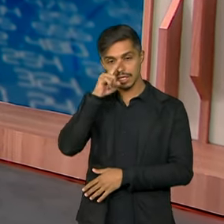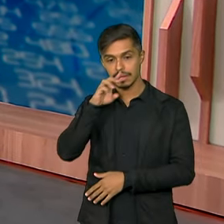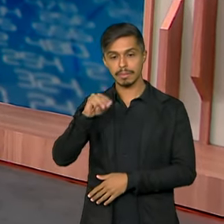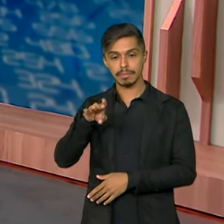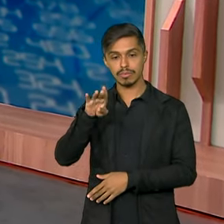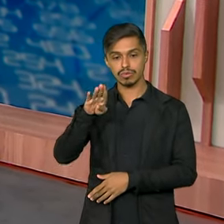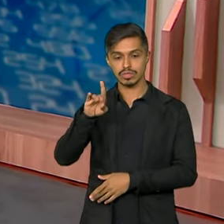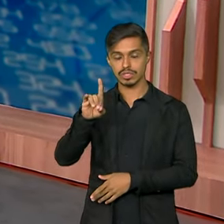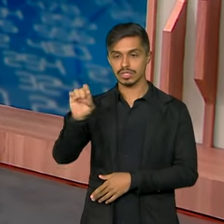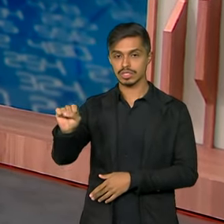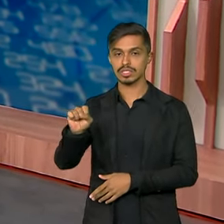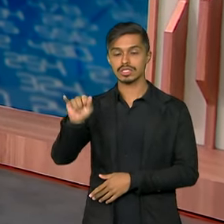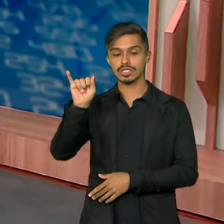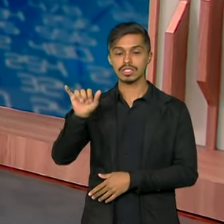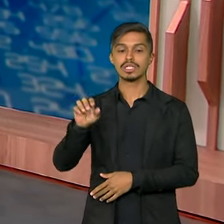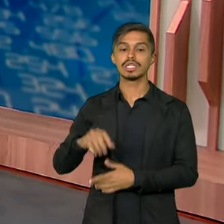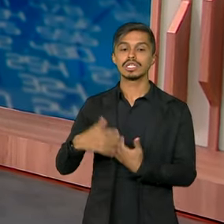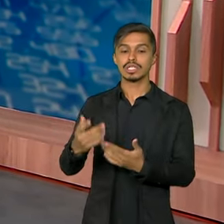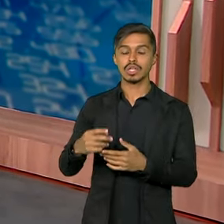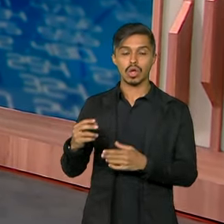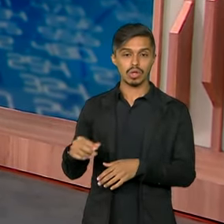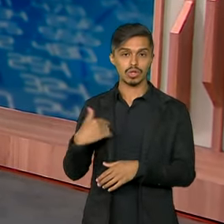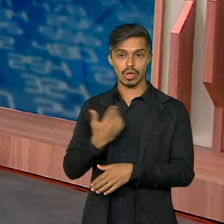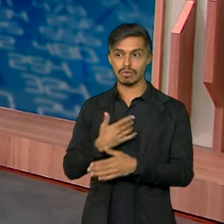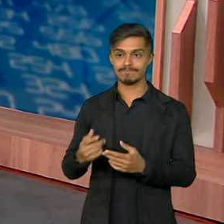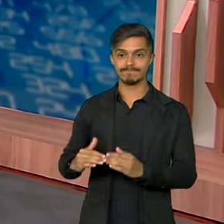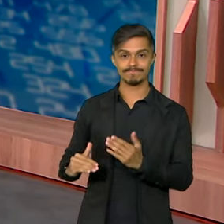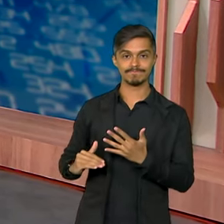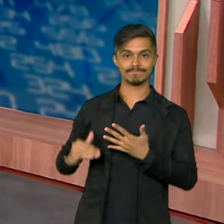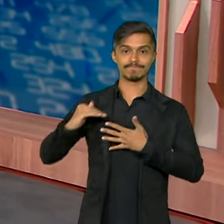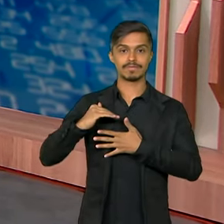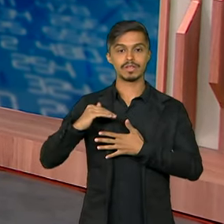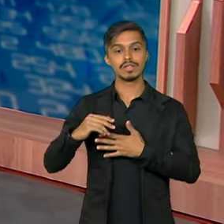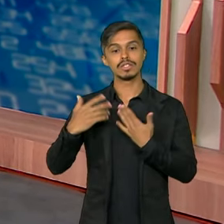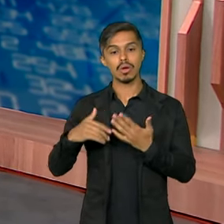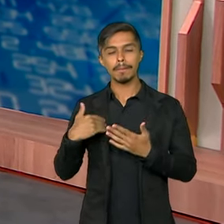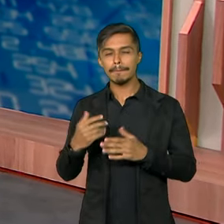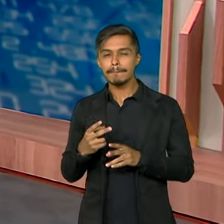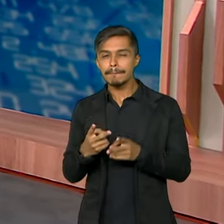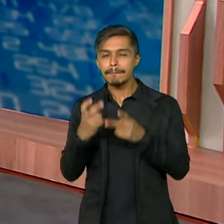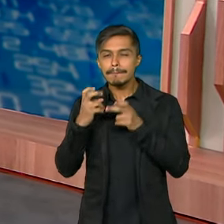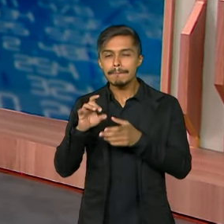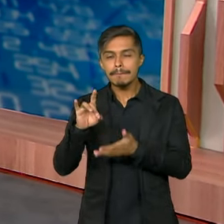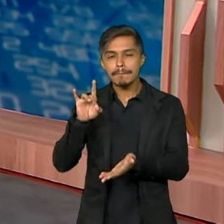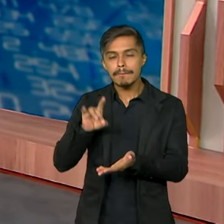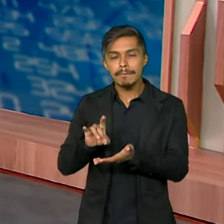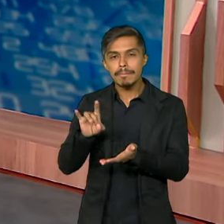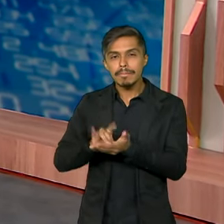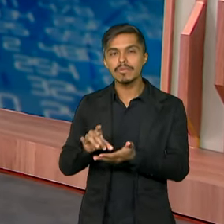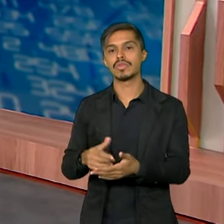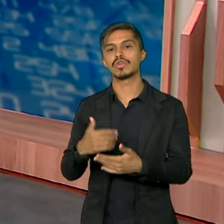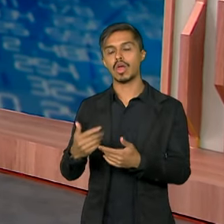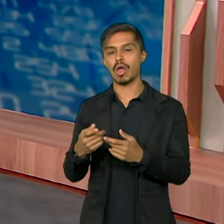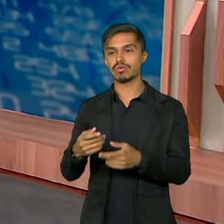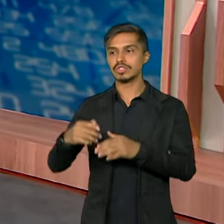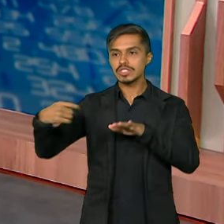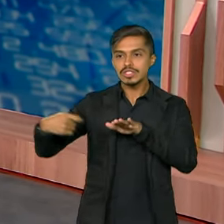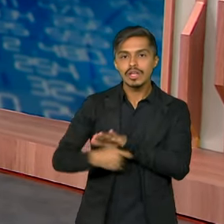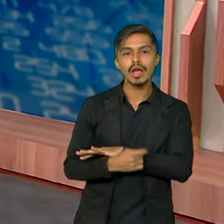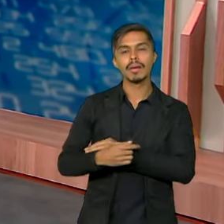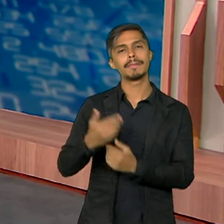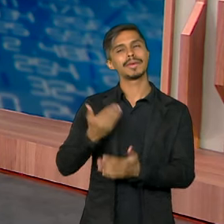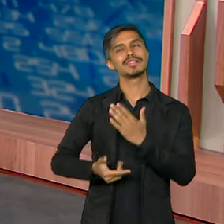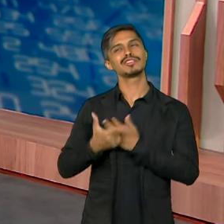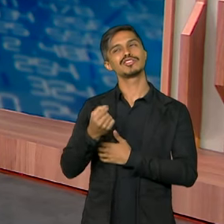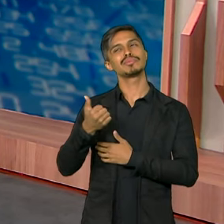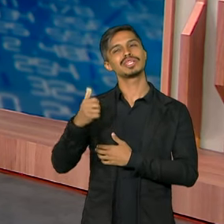elevou a nota de crédito soberano do Brasil. Com isso, a gente ficou a um passo de recuperar o grau de investimento que foi perdido lá em